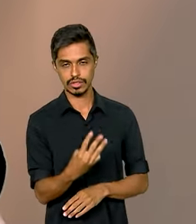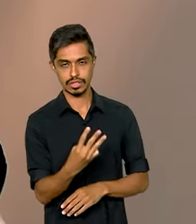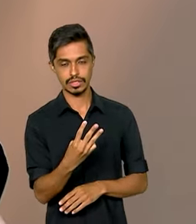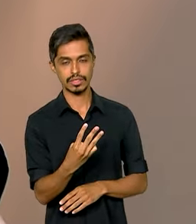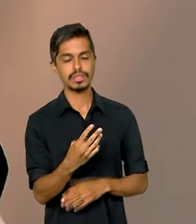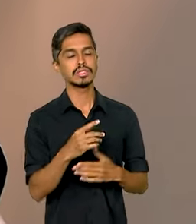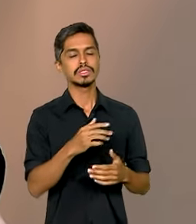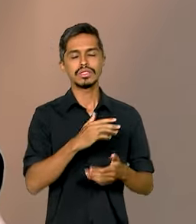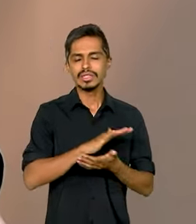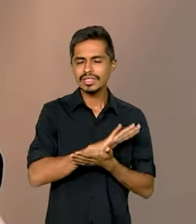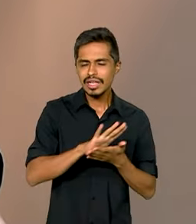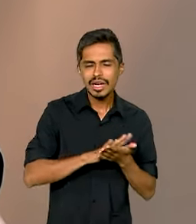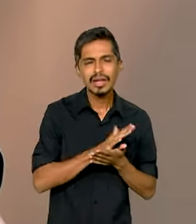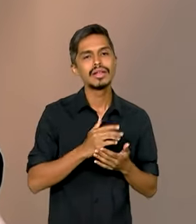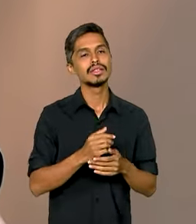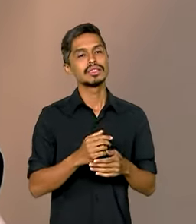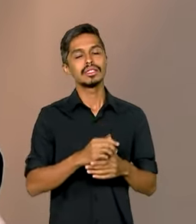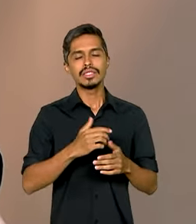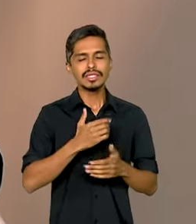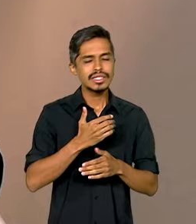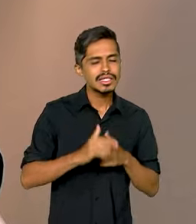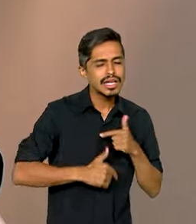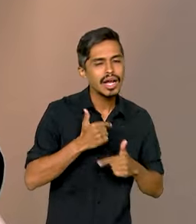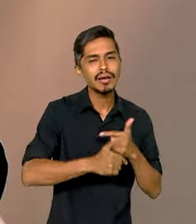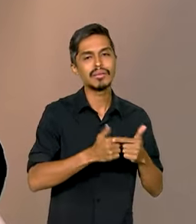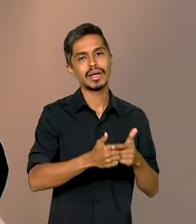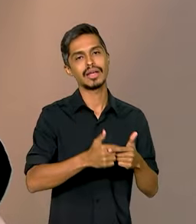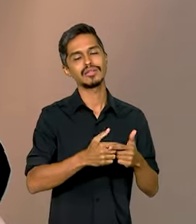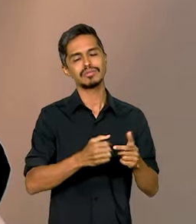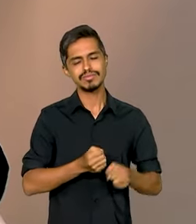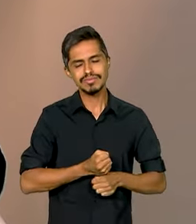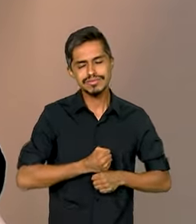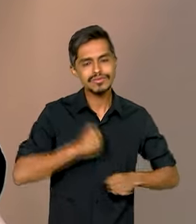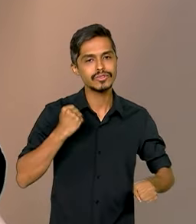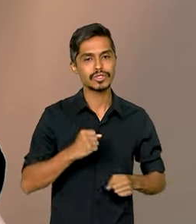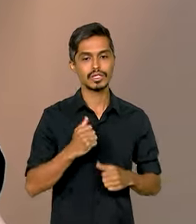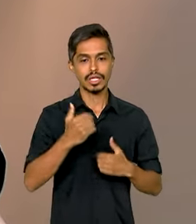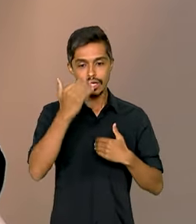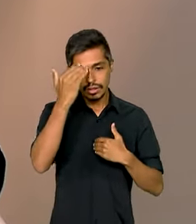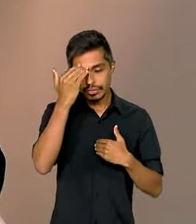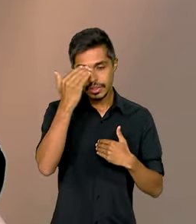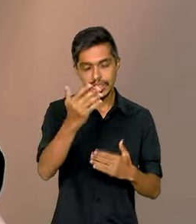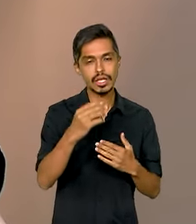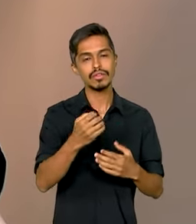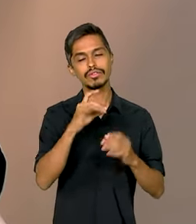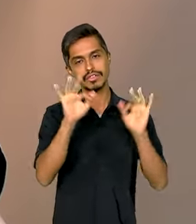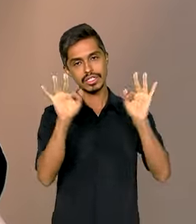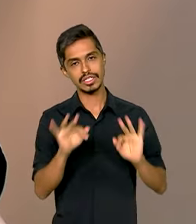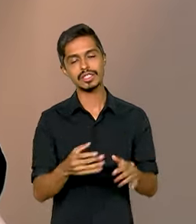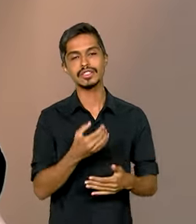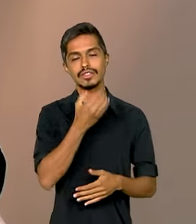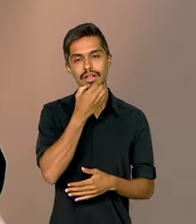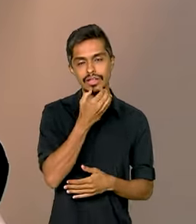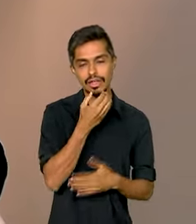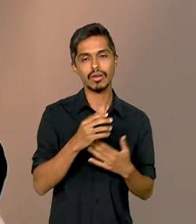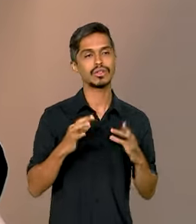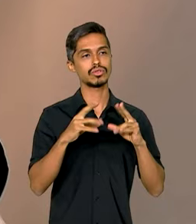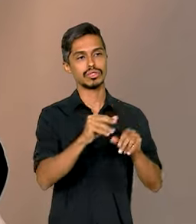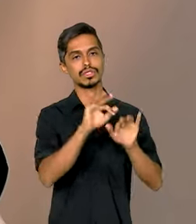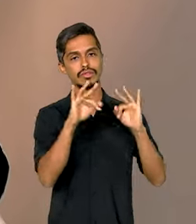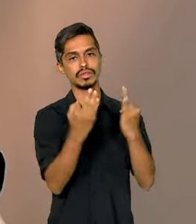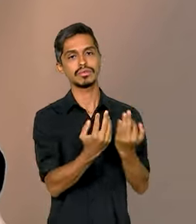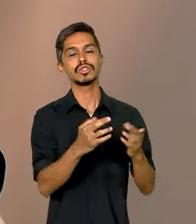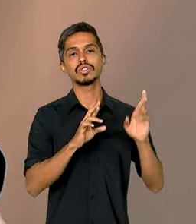Muito trabalho, muitas realizações. Já deixar aqui o meu Feliz Natal a todas as famílias e que 2024 seja um grande ano